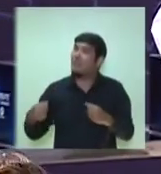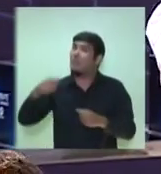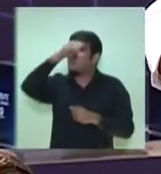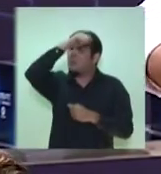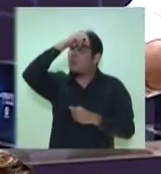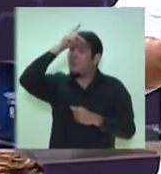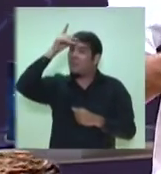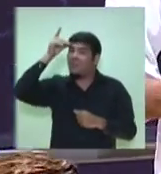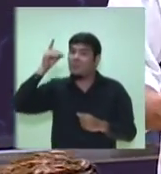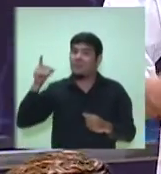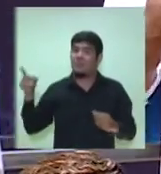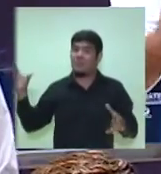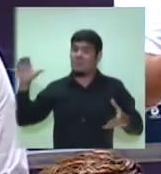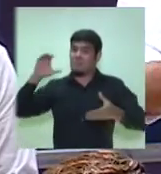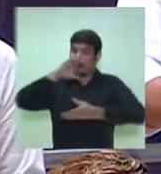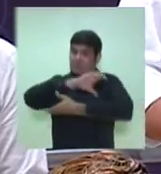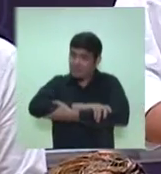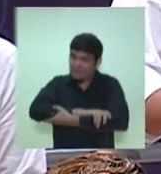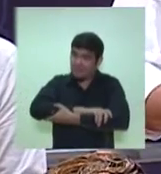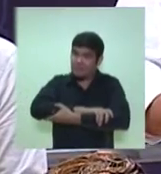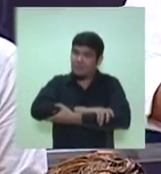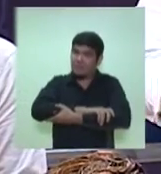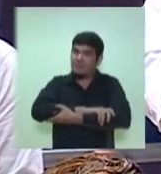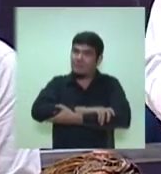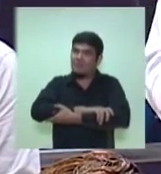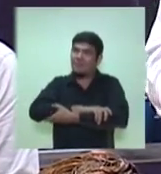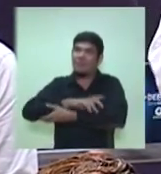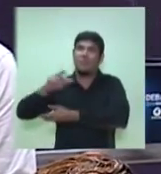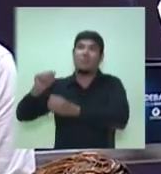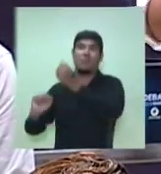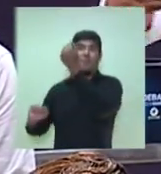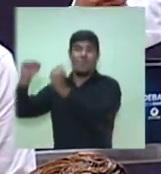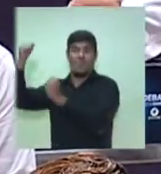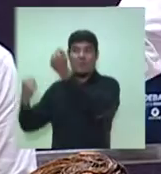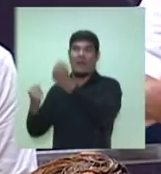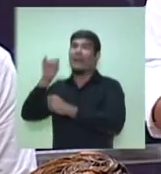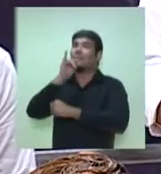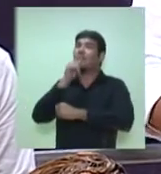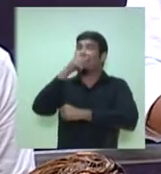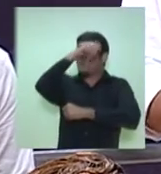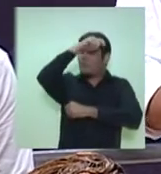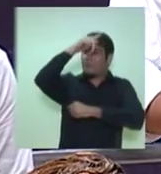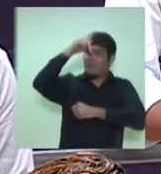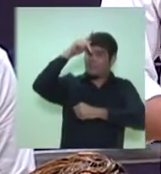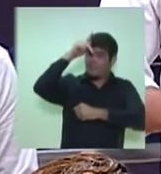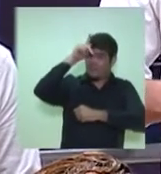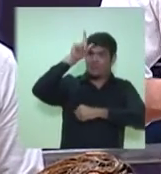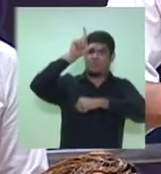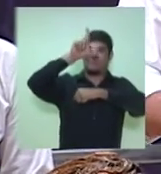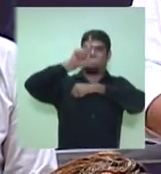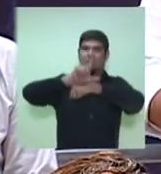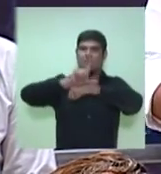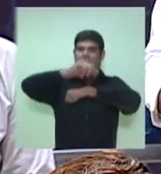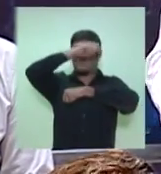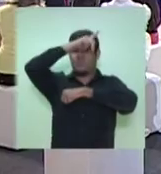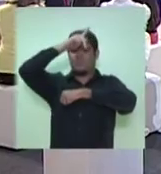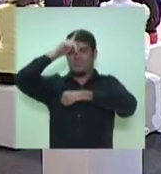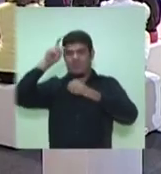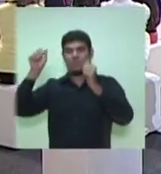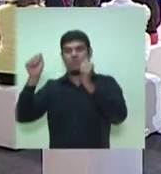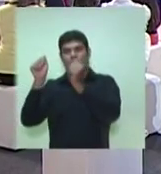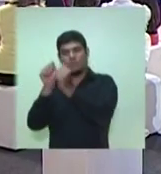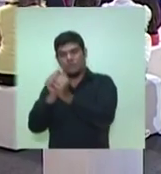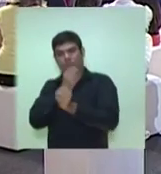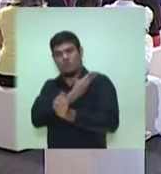do modelo polo industrial de Manaus. Ser parceira significa o prefeito liderar um processo de articulação de prefeitura, governo do estado,